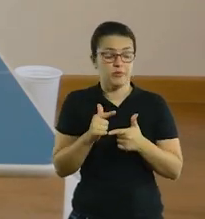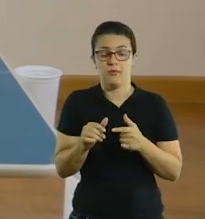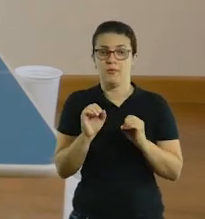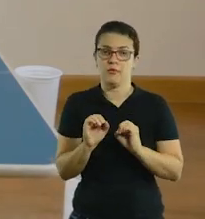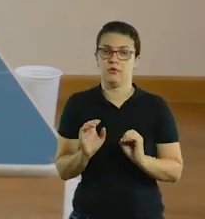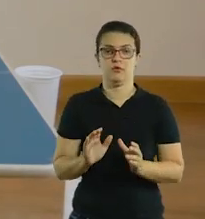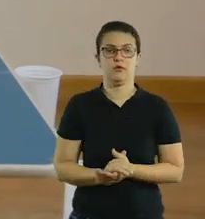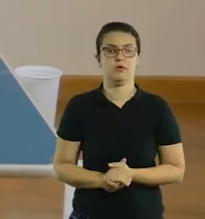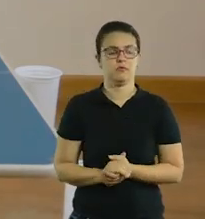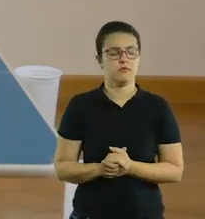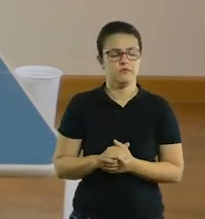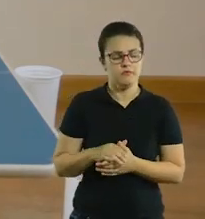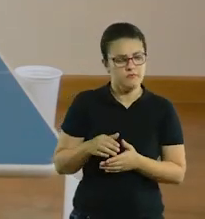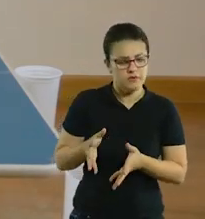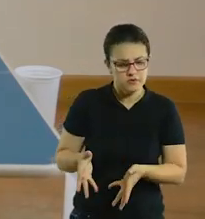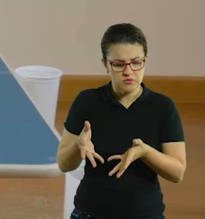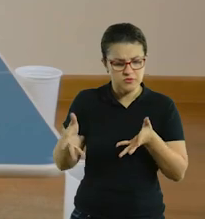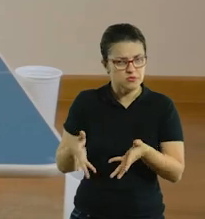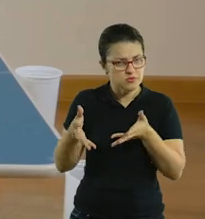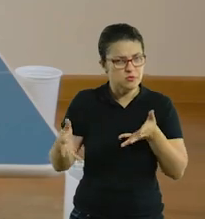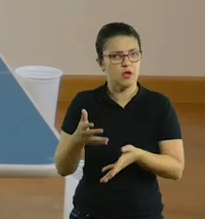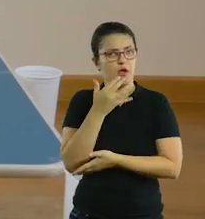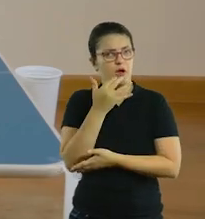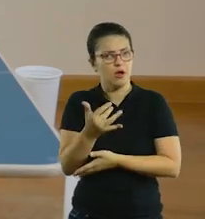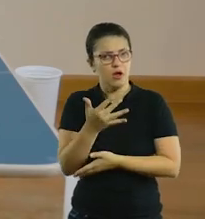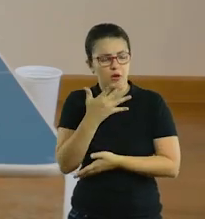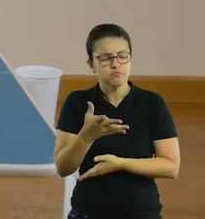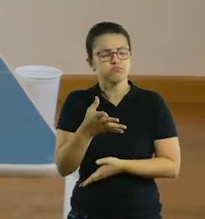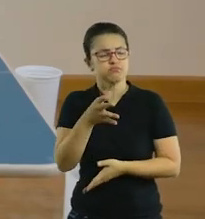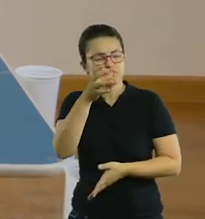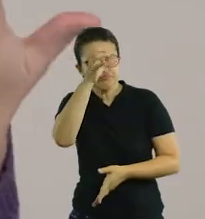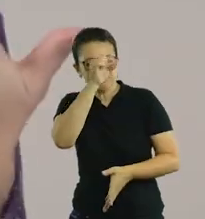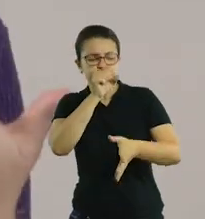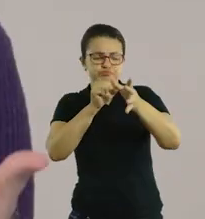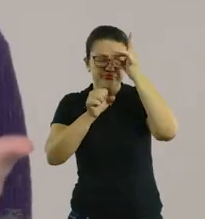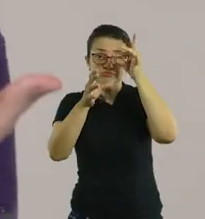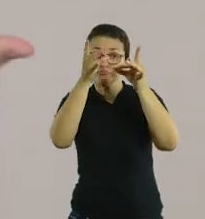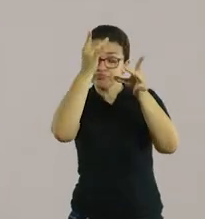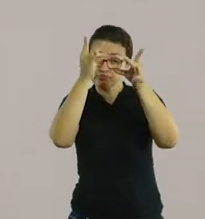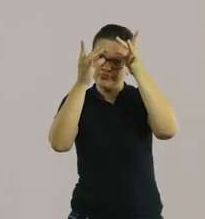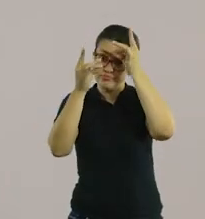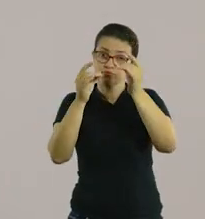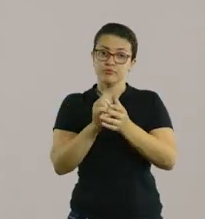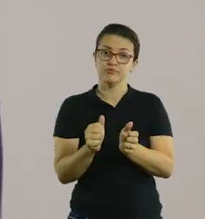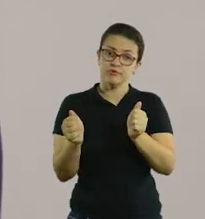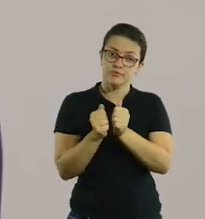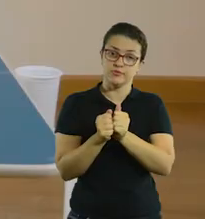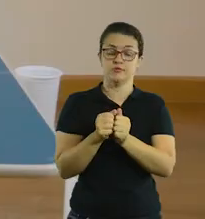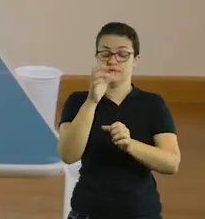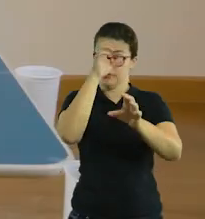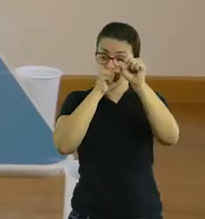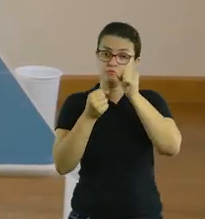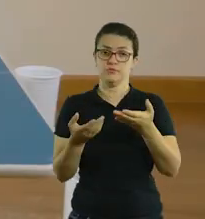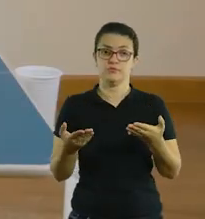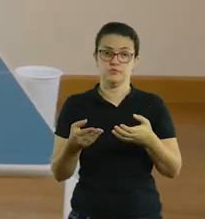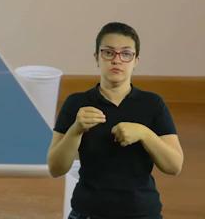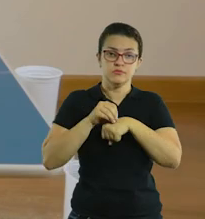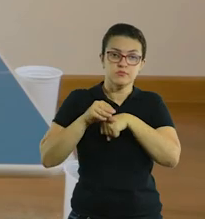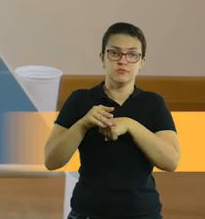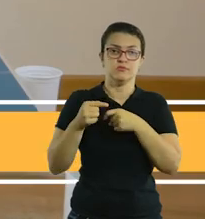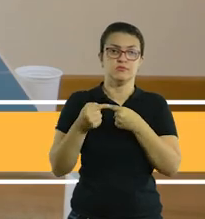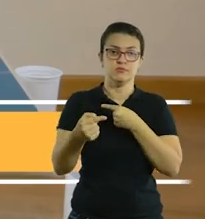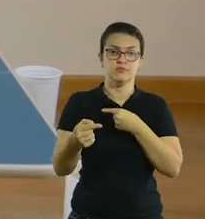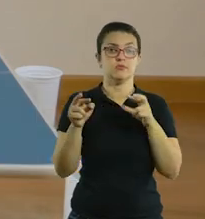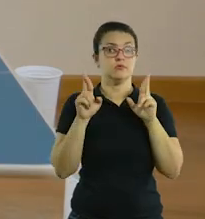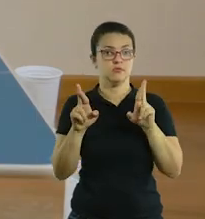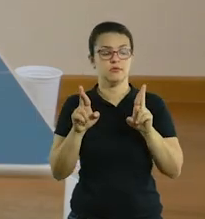não é o momento para ele. Então, vai fazendo, vai falando, vai citando as cores que ele vai assimilando e vai aprendendo com você. Essas foram as